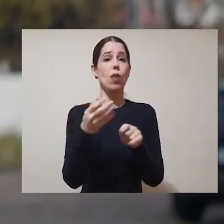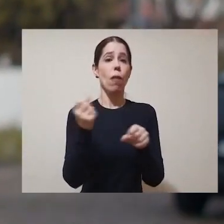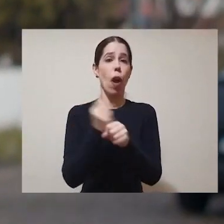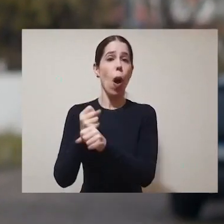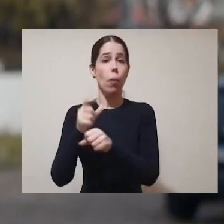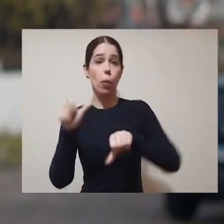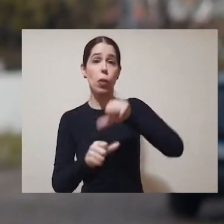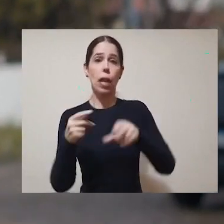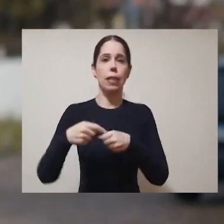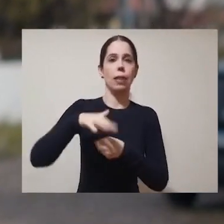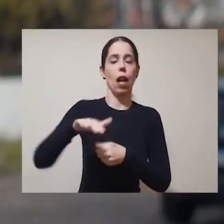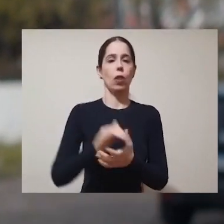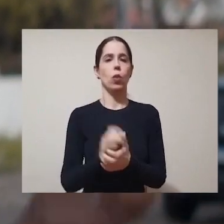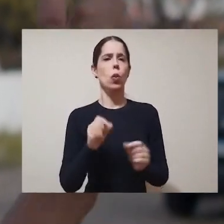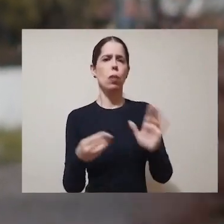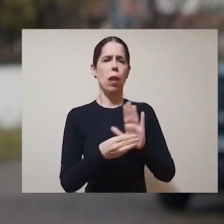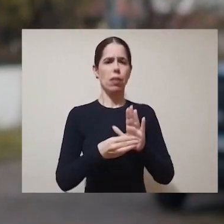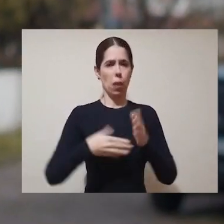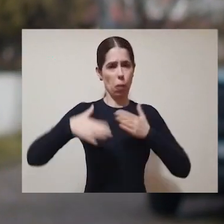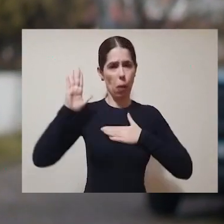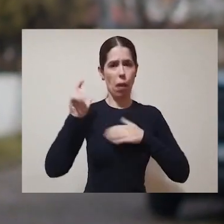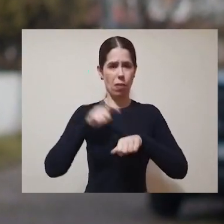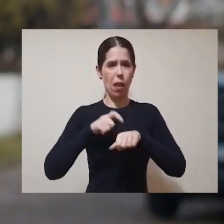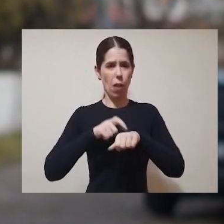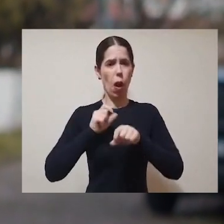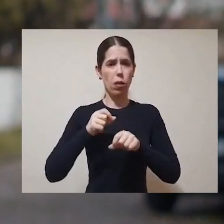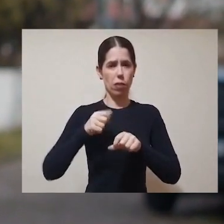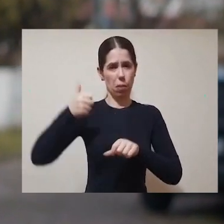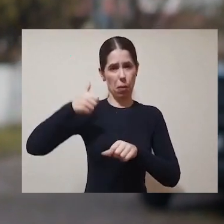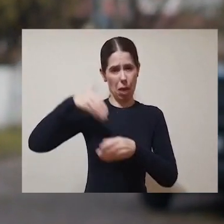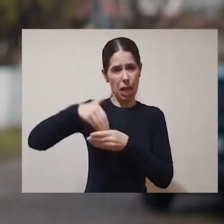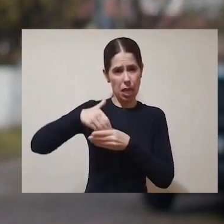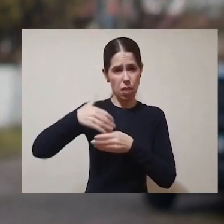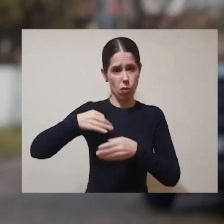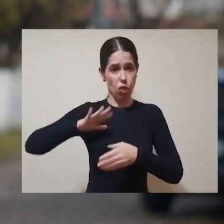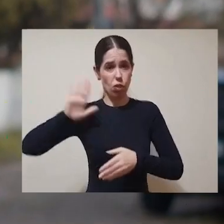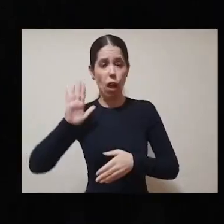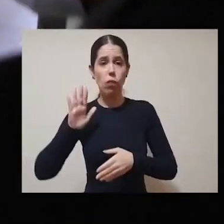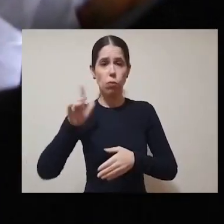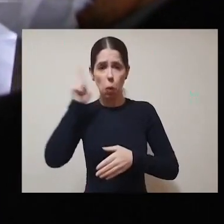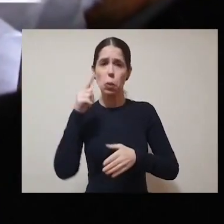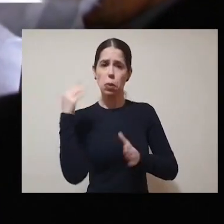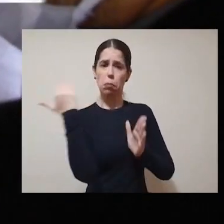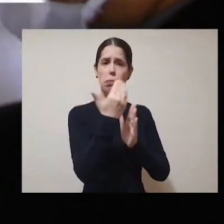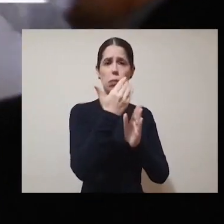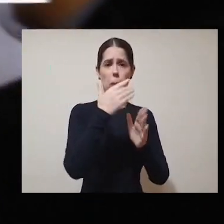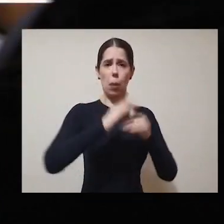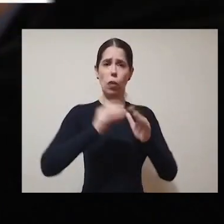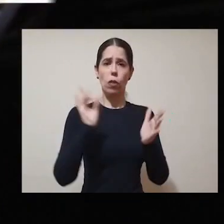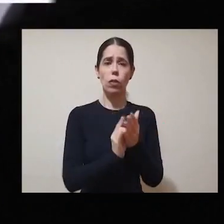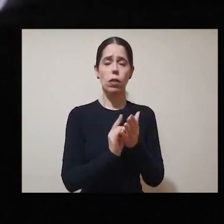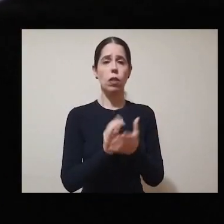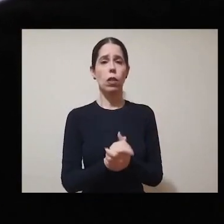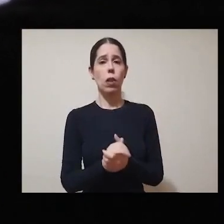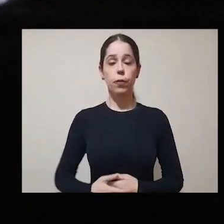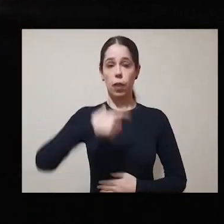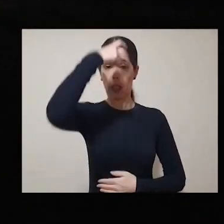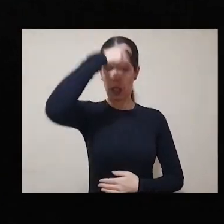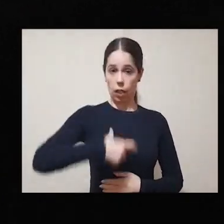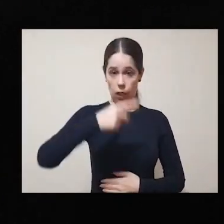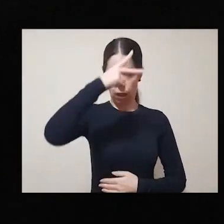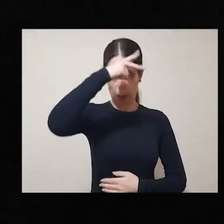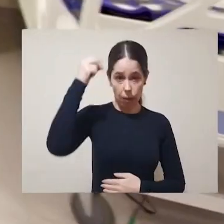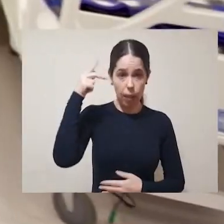prometeu na sua candidatura, na primeira eleição, se concretizou. Um prefeito de verdade sabe que